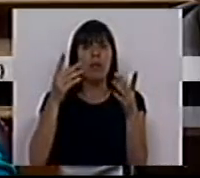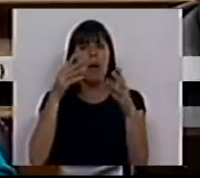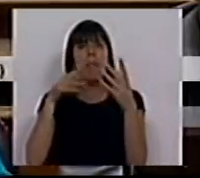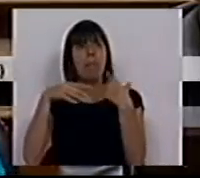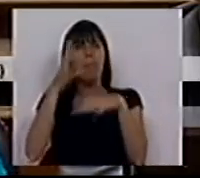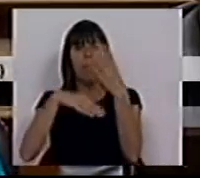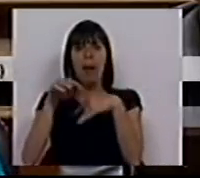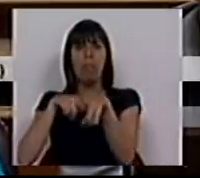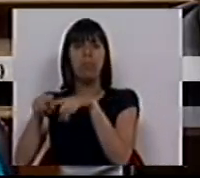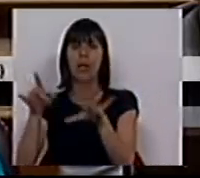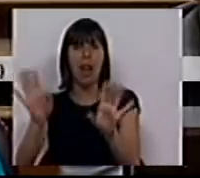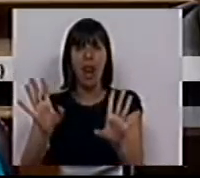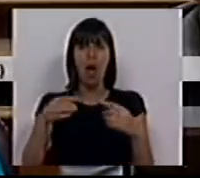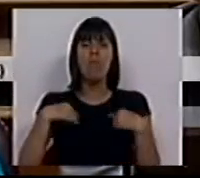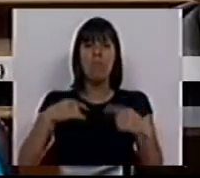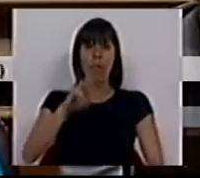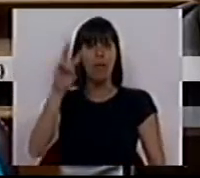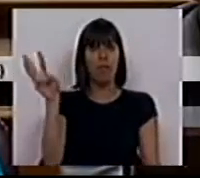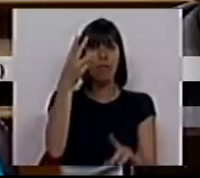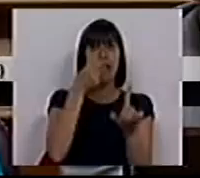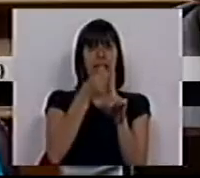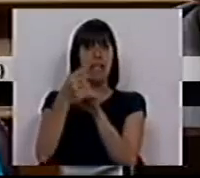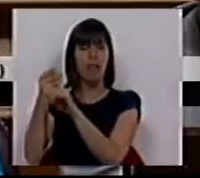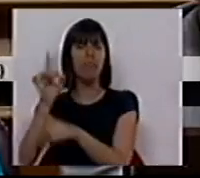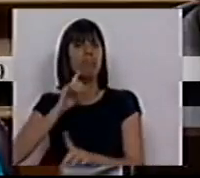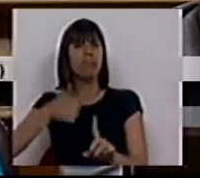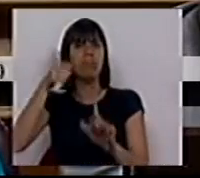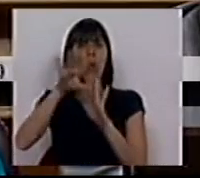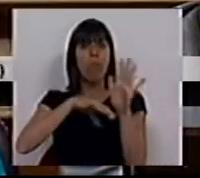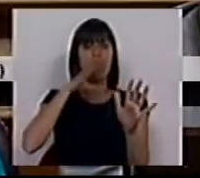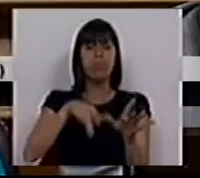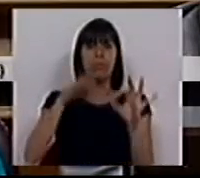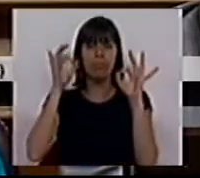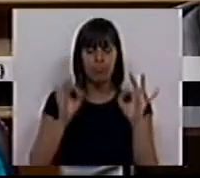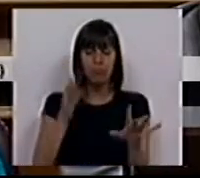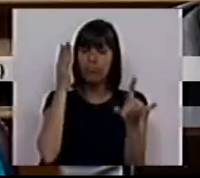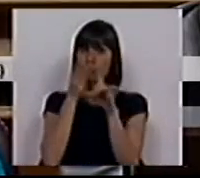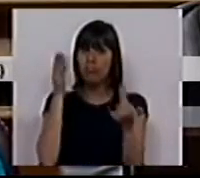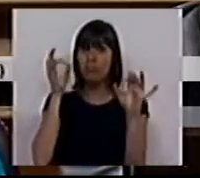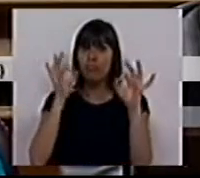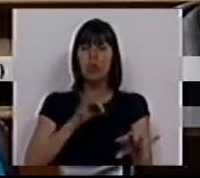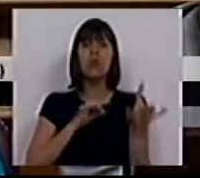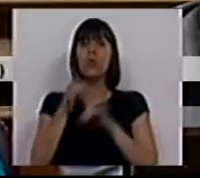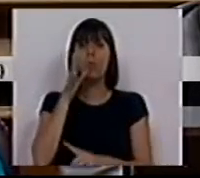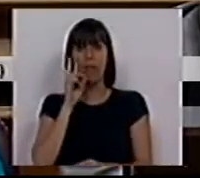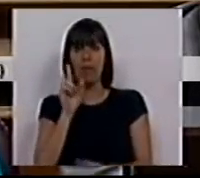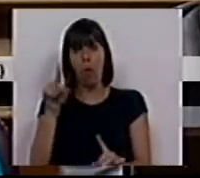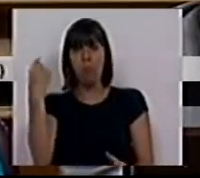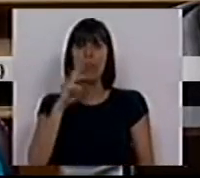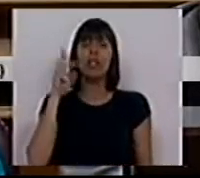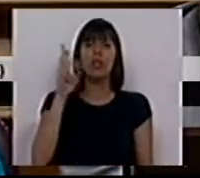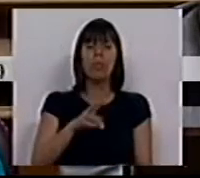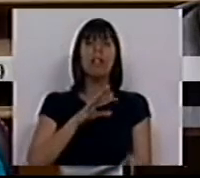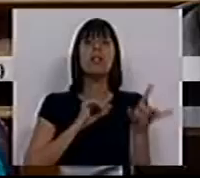metapolítica, viemos lançar três desafios essenciais sobre precariedade, concretos, sobre esse é que o Sr. Deputado devia responder.